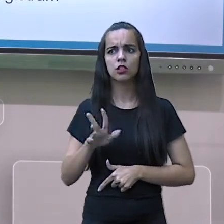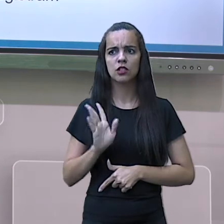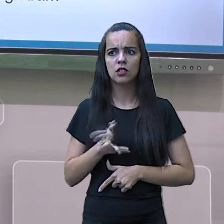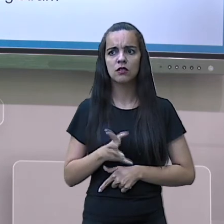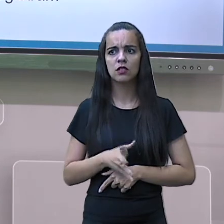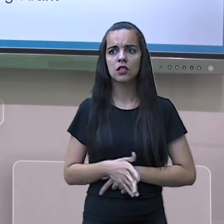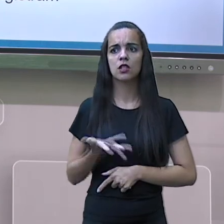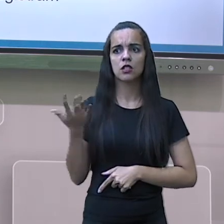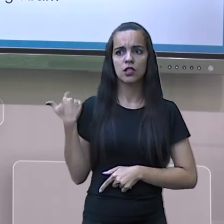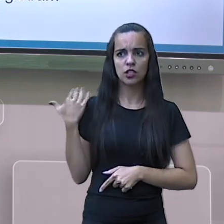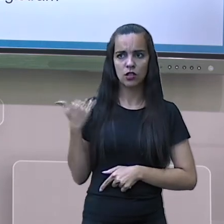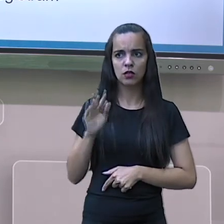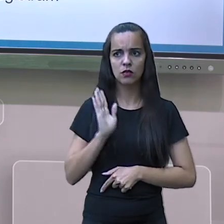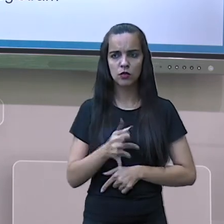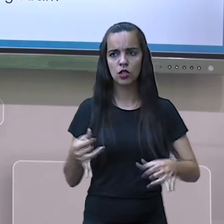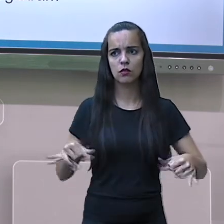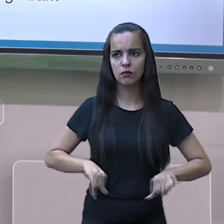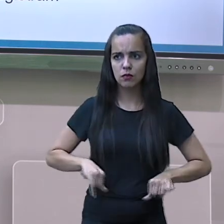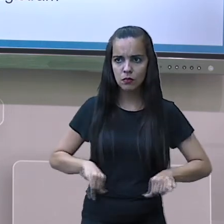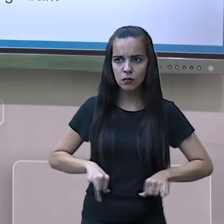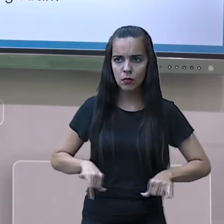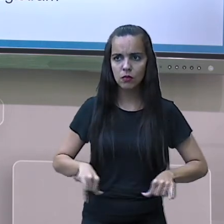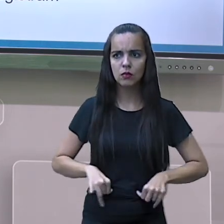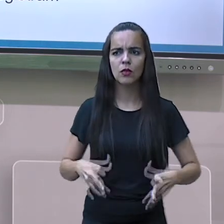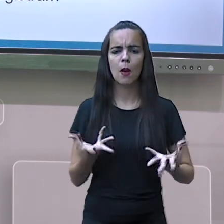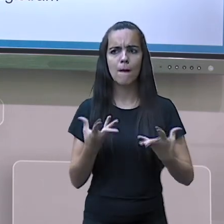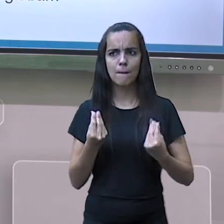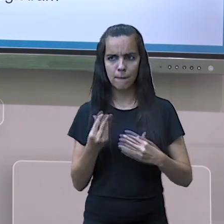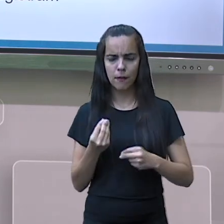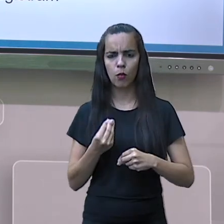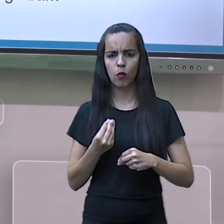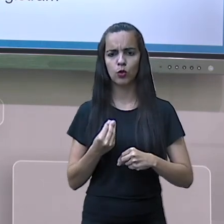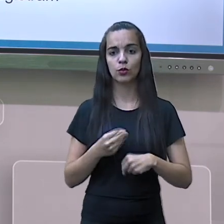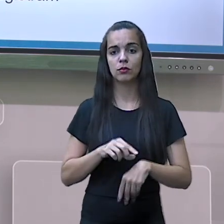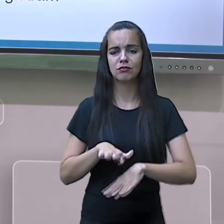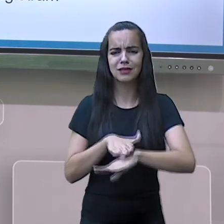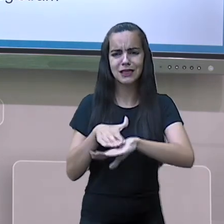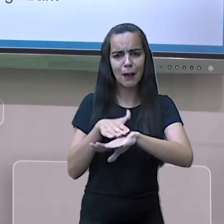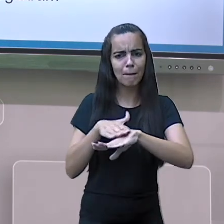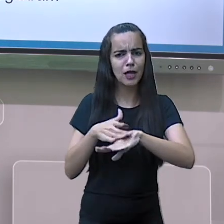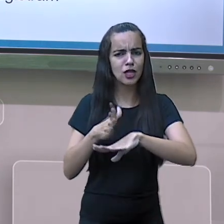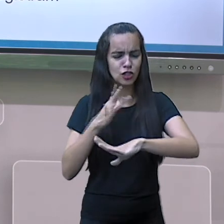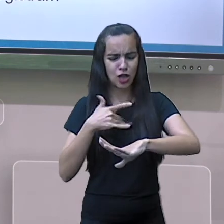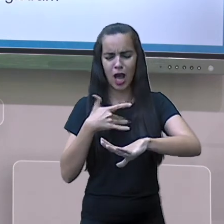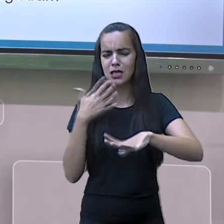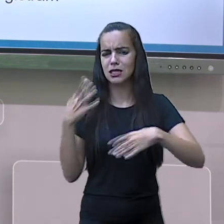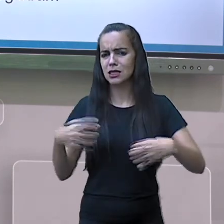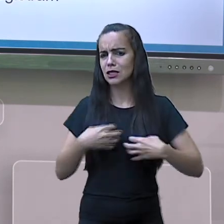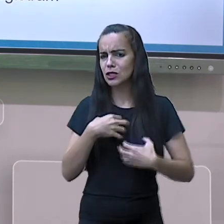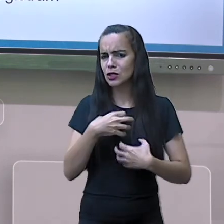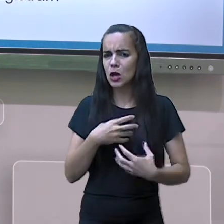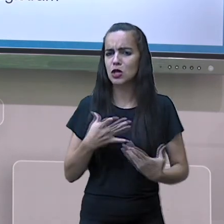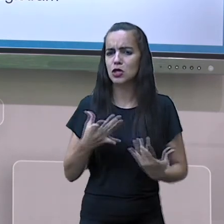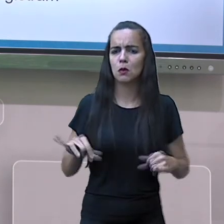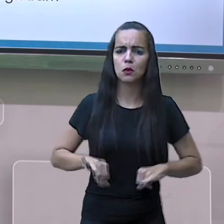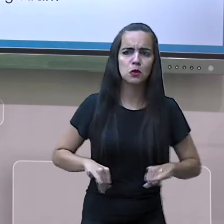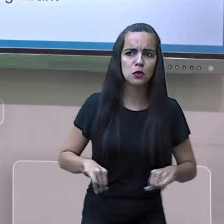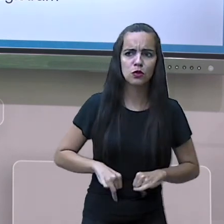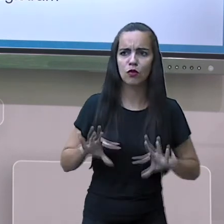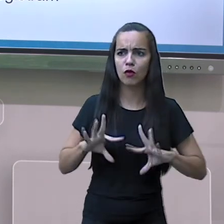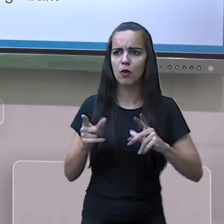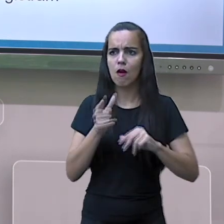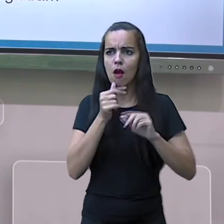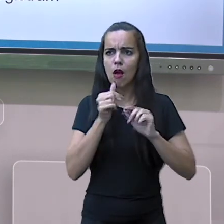eu já falei com vocês, já sofremos muito na pele, né? Infelizmente, um desastre